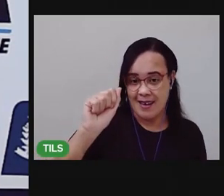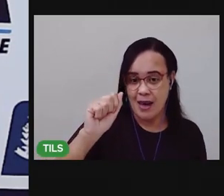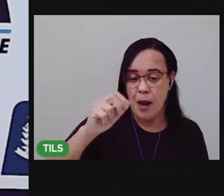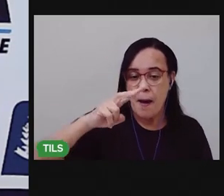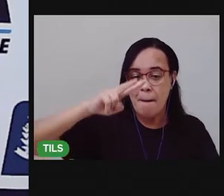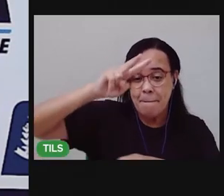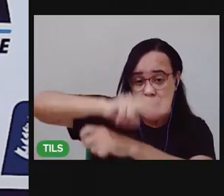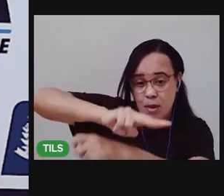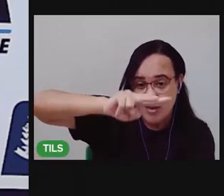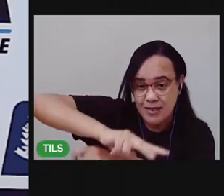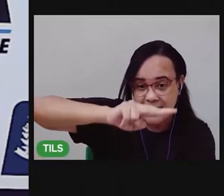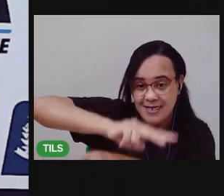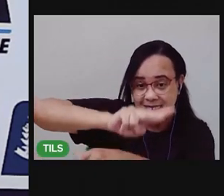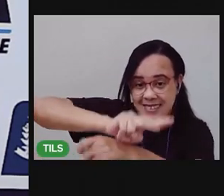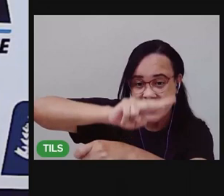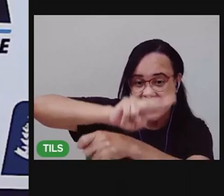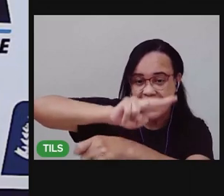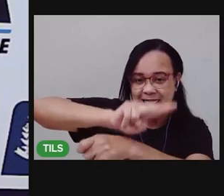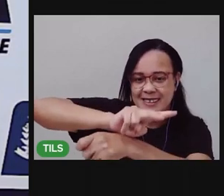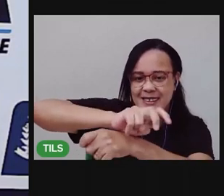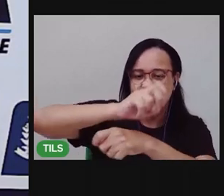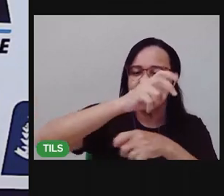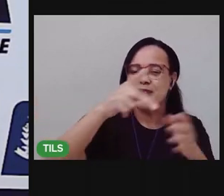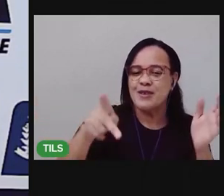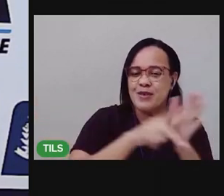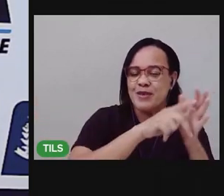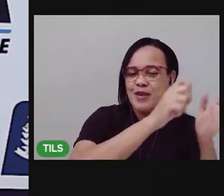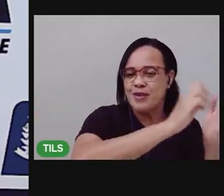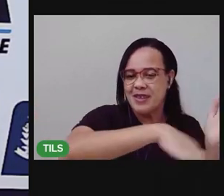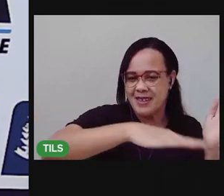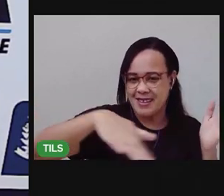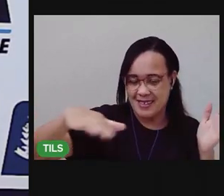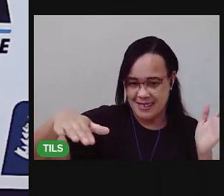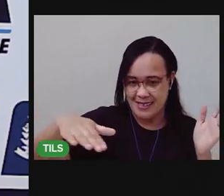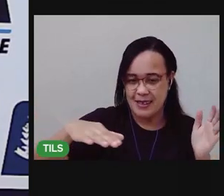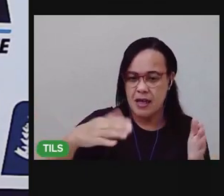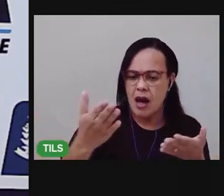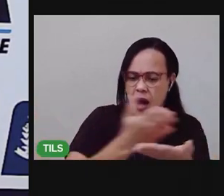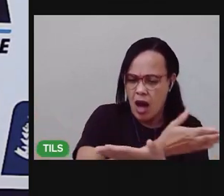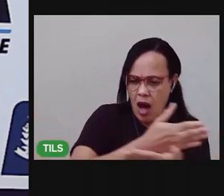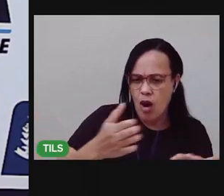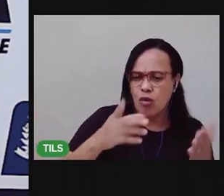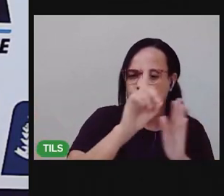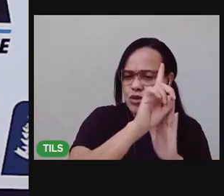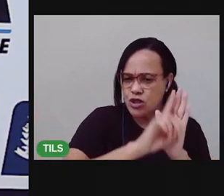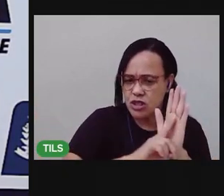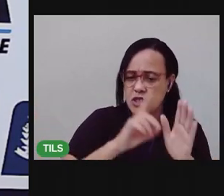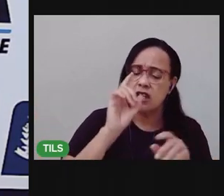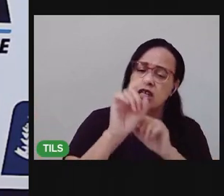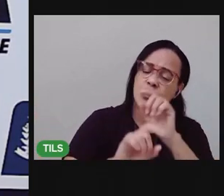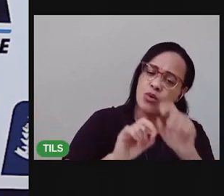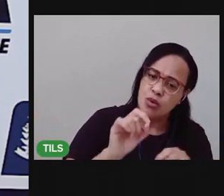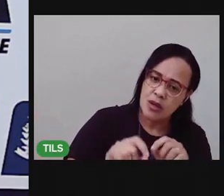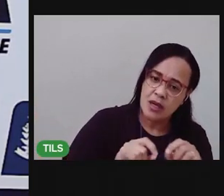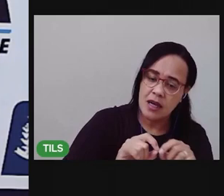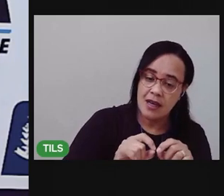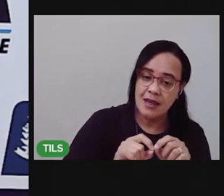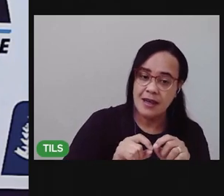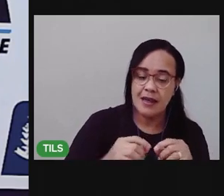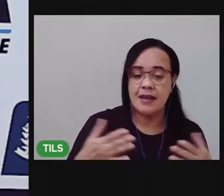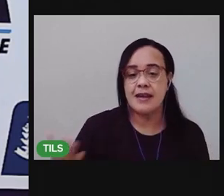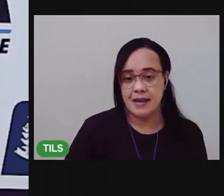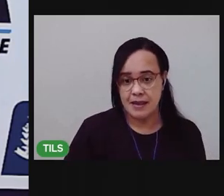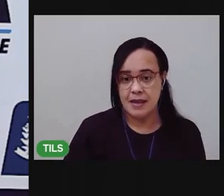garante a liberdade e a proteção dessas crianças. Alguns desses direitos que nós vimos são direito à vida e à